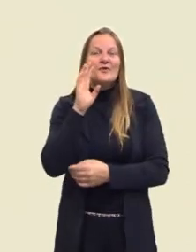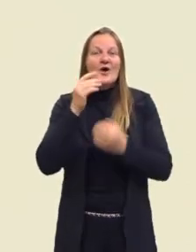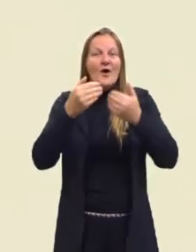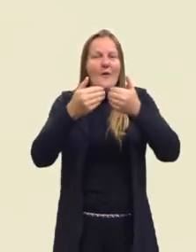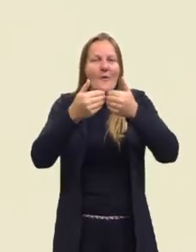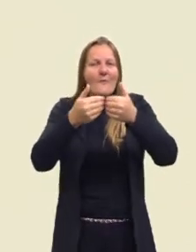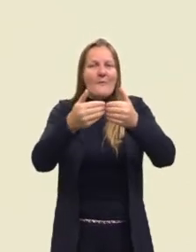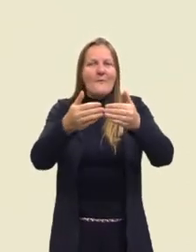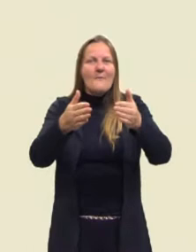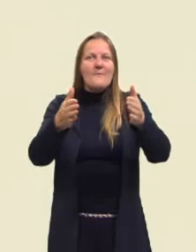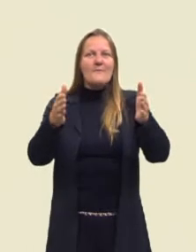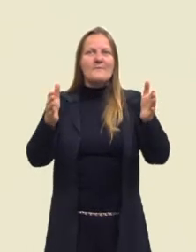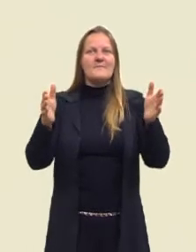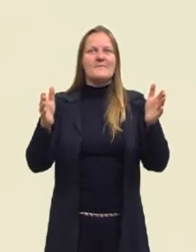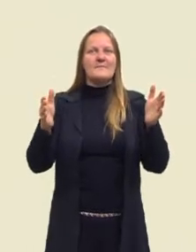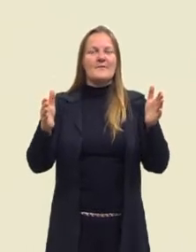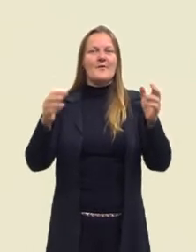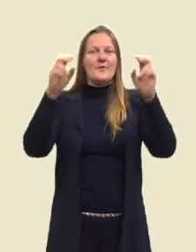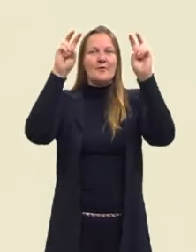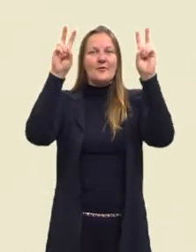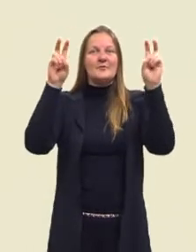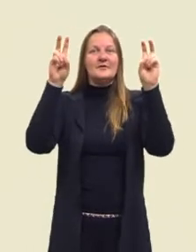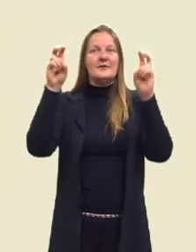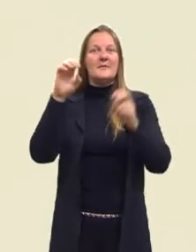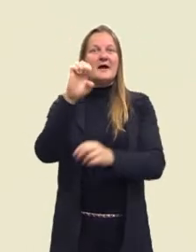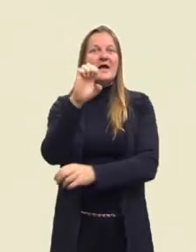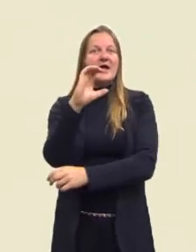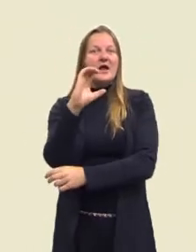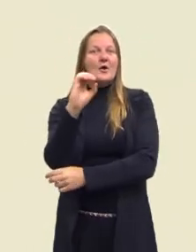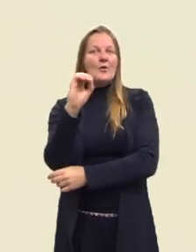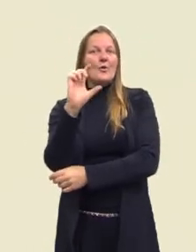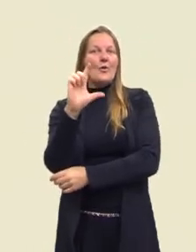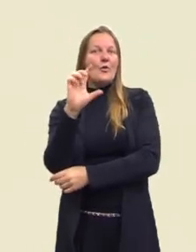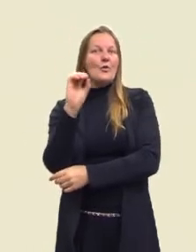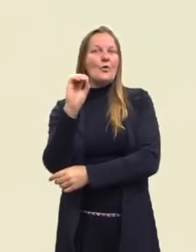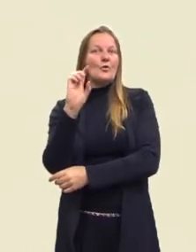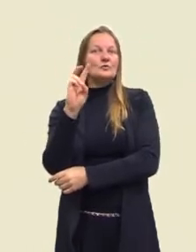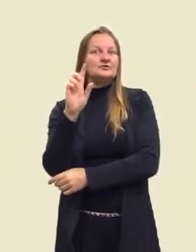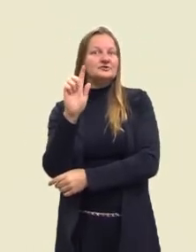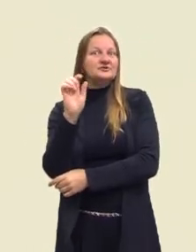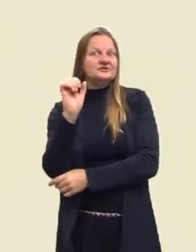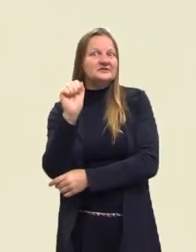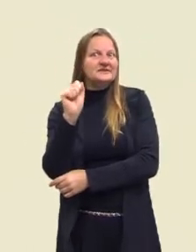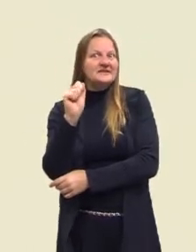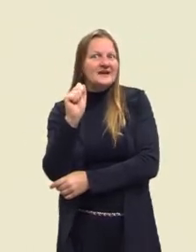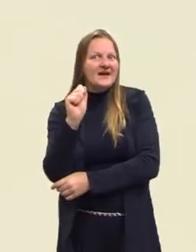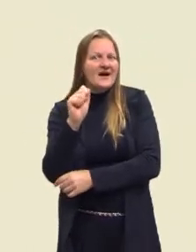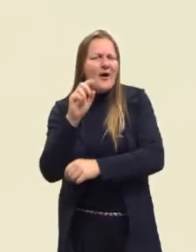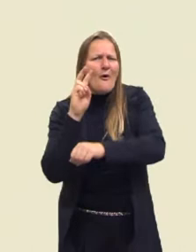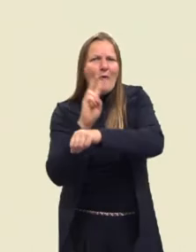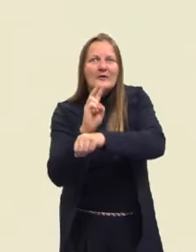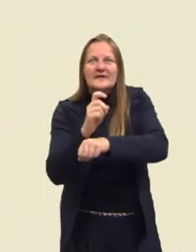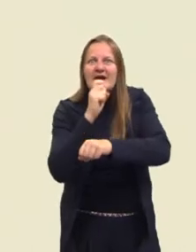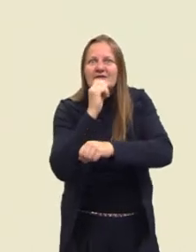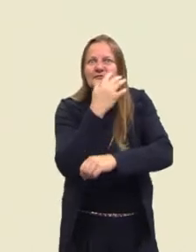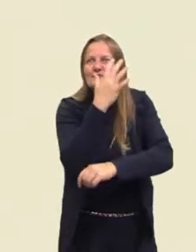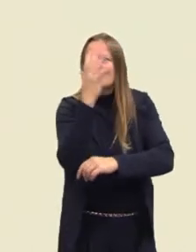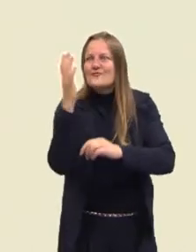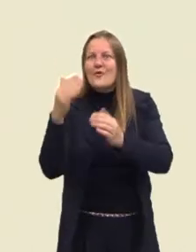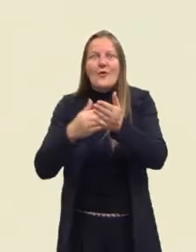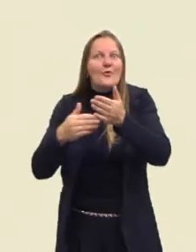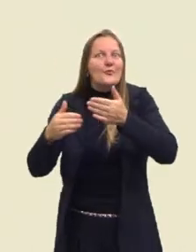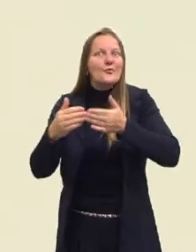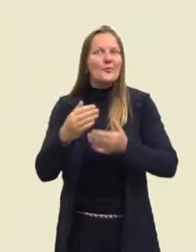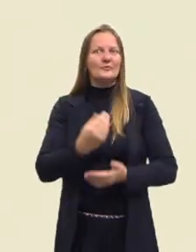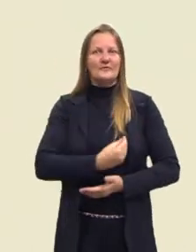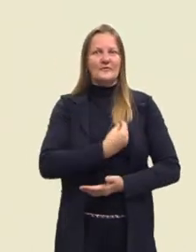porta para o tema de Ecologia. Que demais, né? Um tema super complexo aí da área da Biologia.